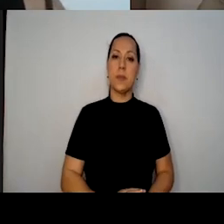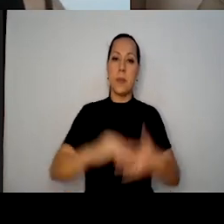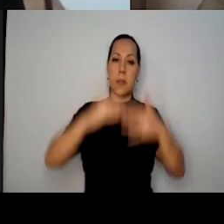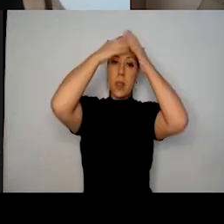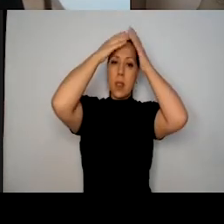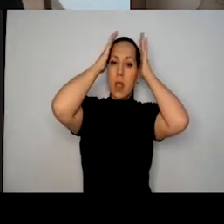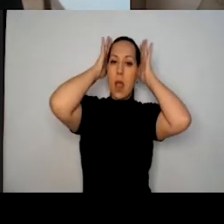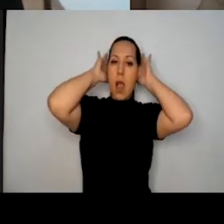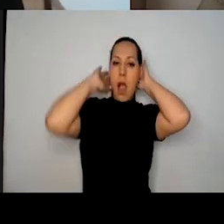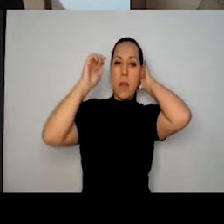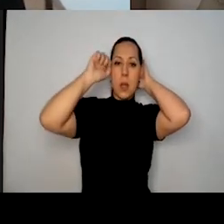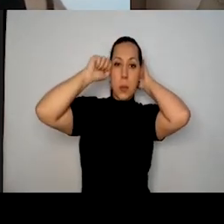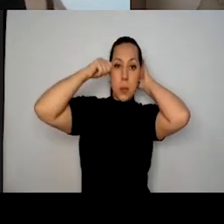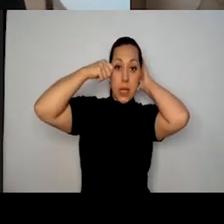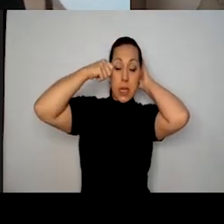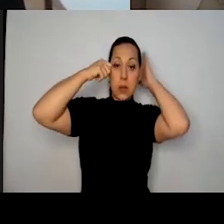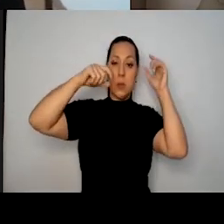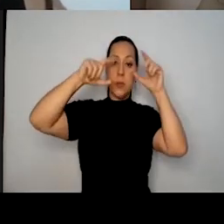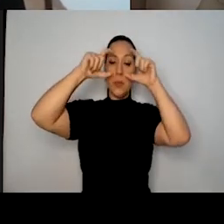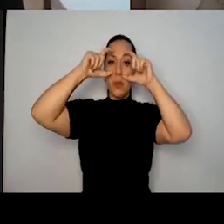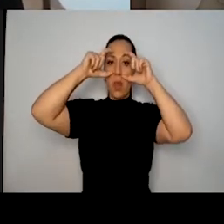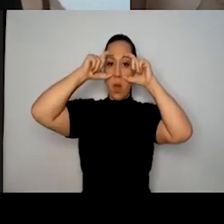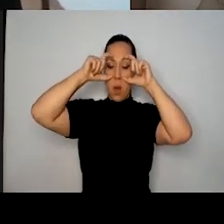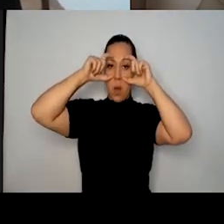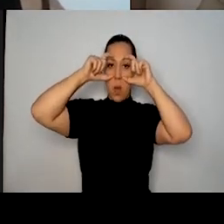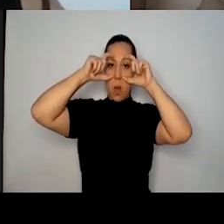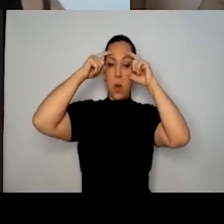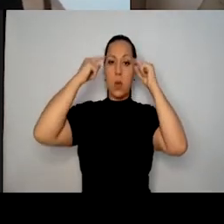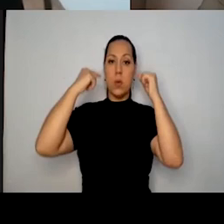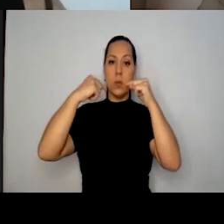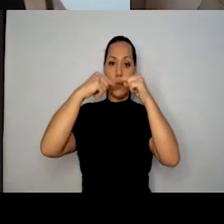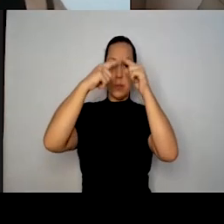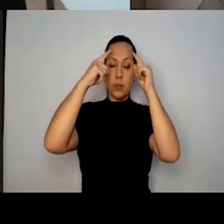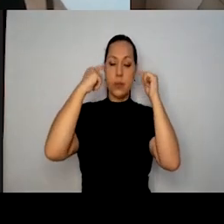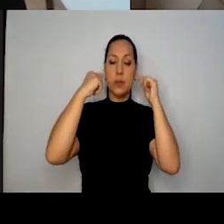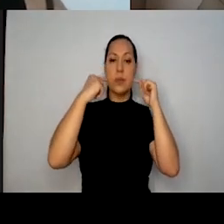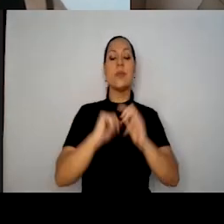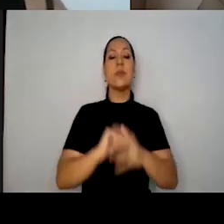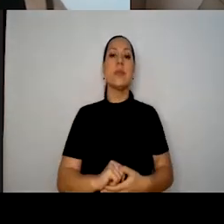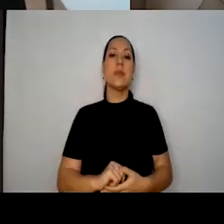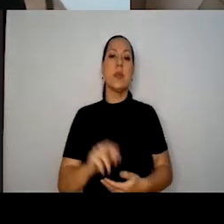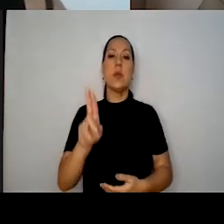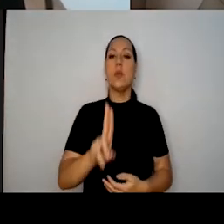preto, óculos redondo, eu estou de